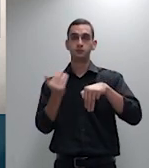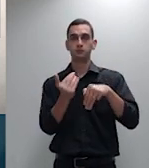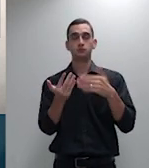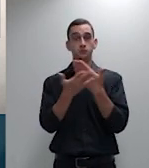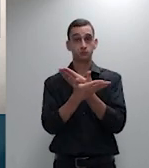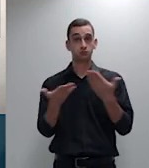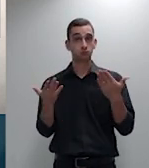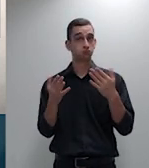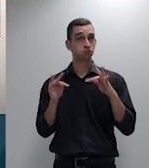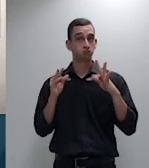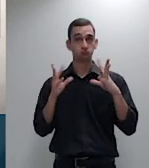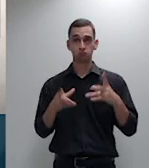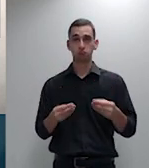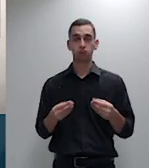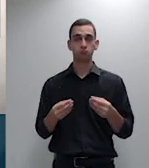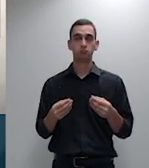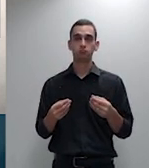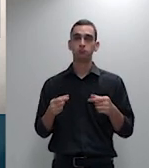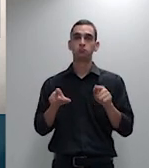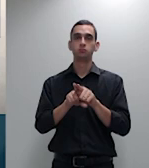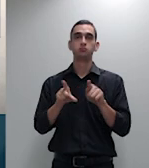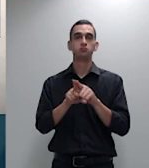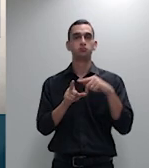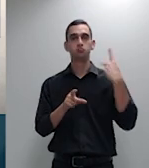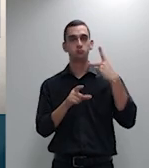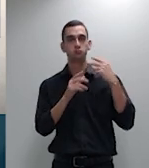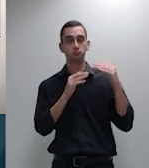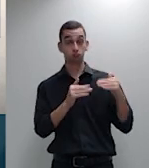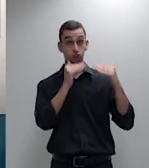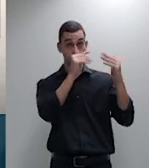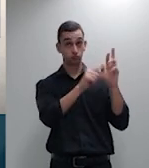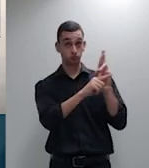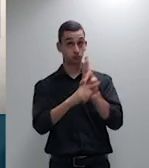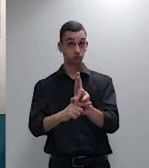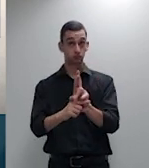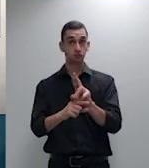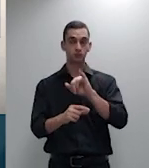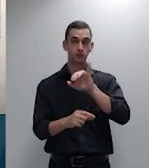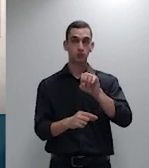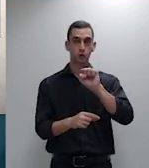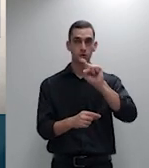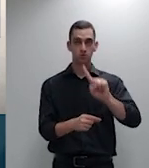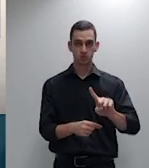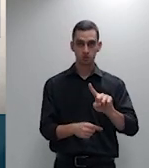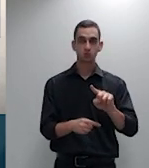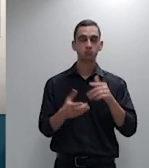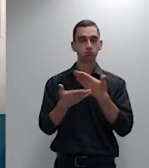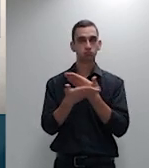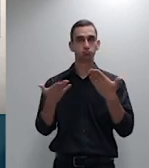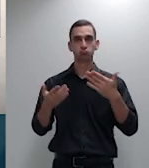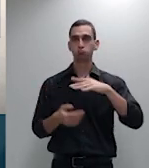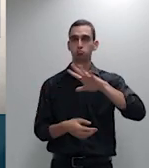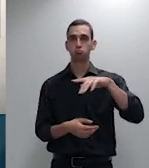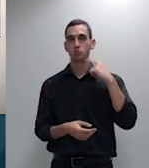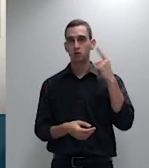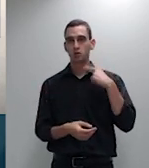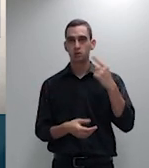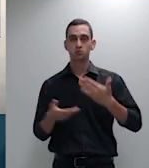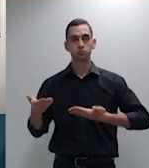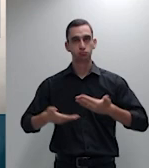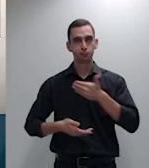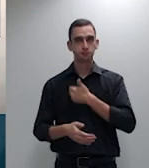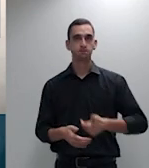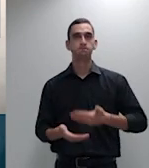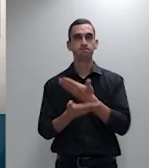subprocurador geral da república e aos meus ilustres colegas advogados e serventuários de justiça como